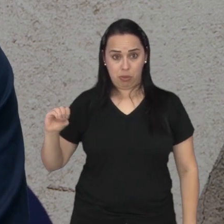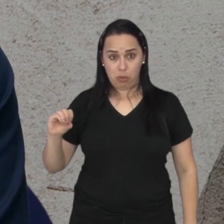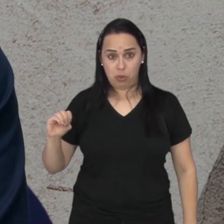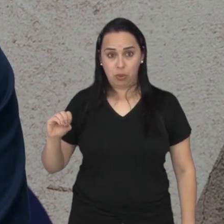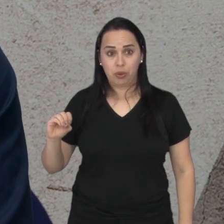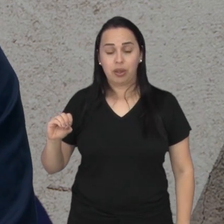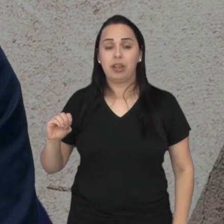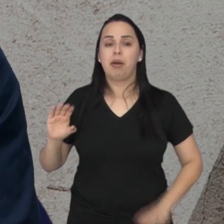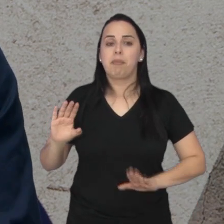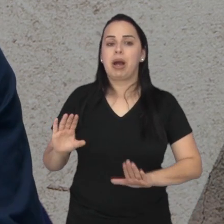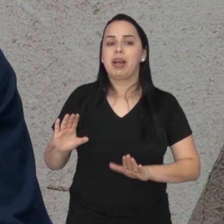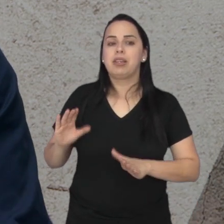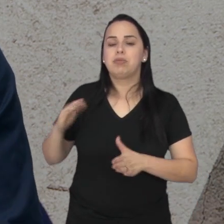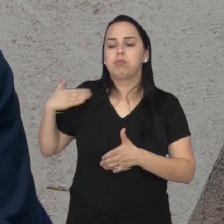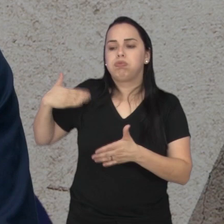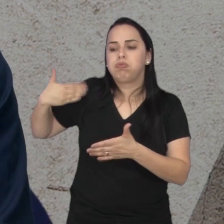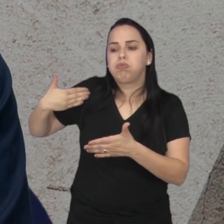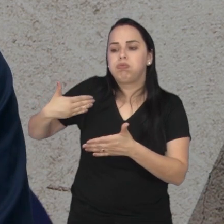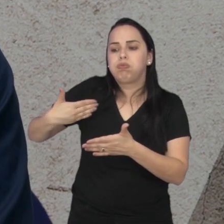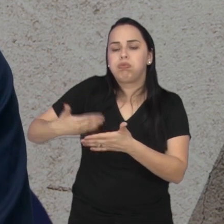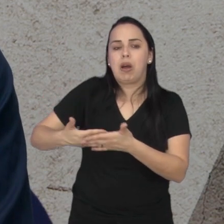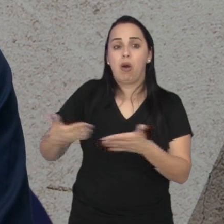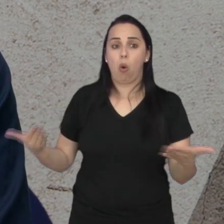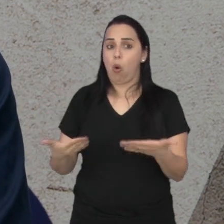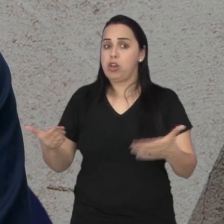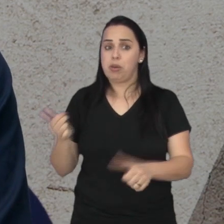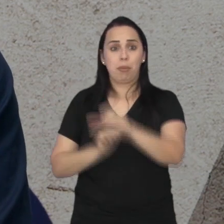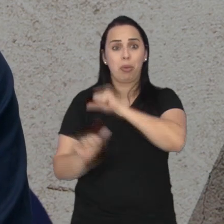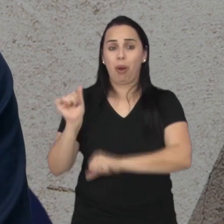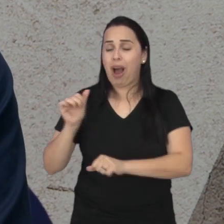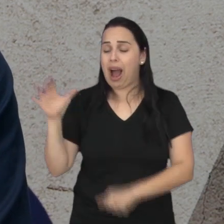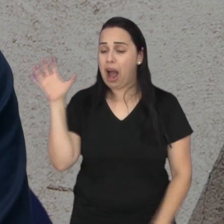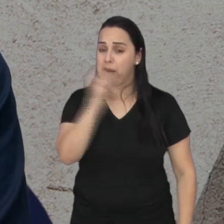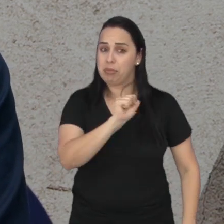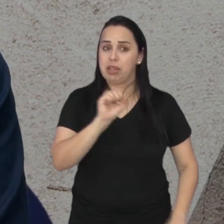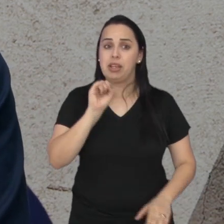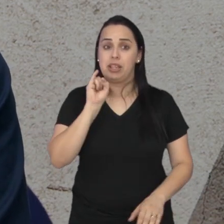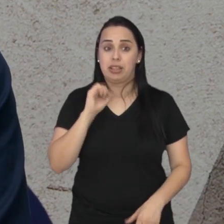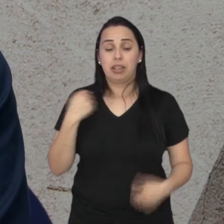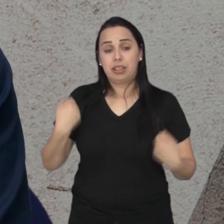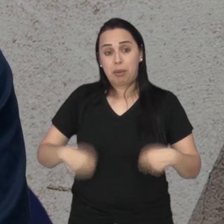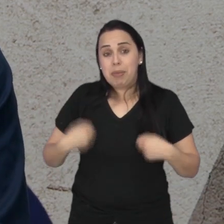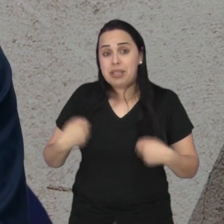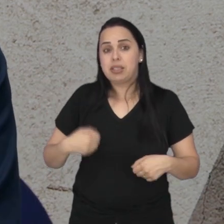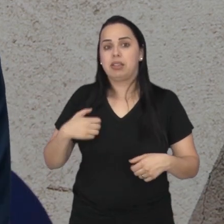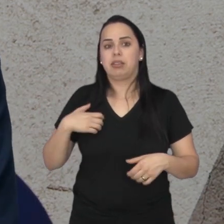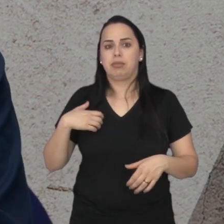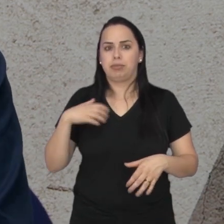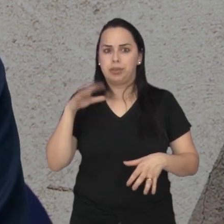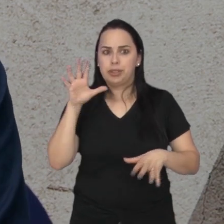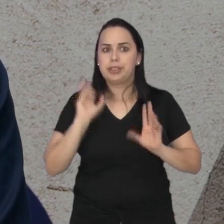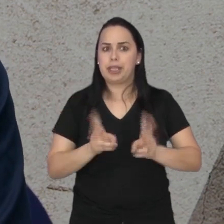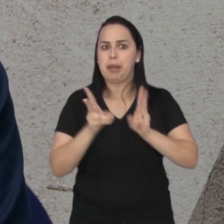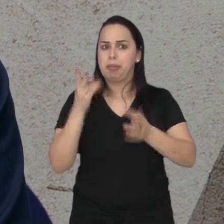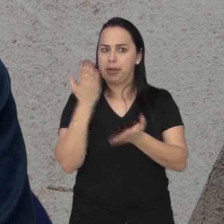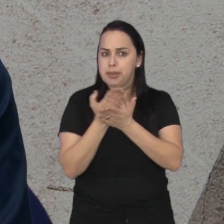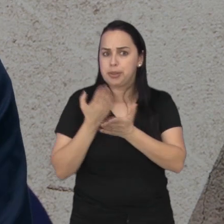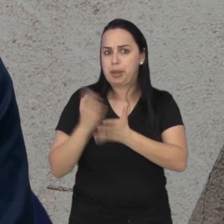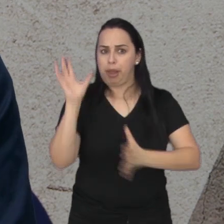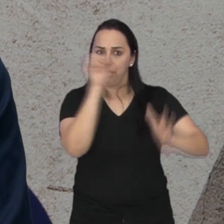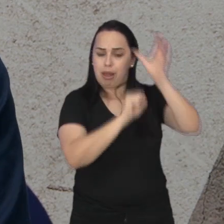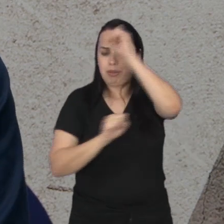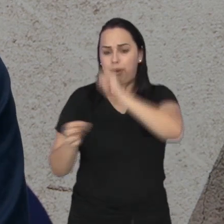As informações chegavam mais lentamente. Hoje é muito rápido. As coisas mudam muito rápido. Então, se eu não estiver antenado,